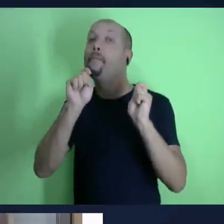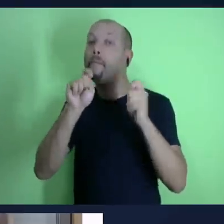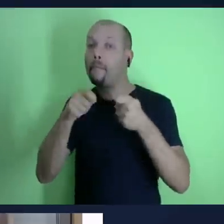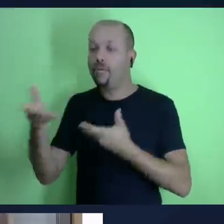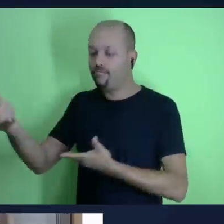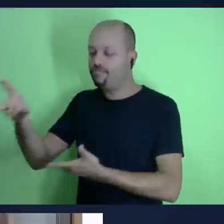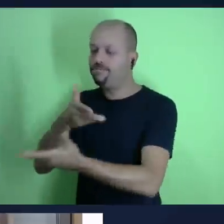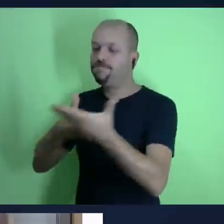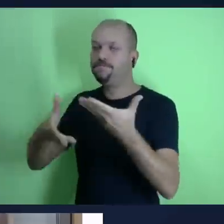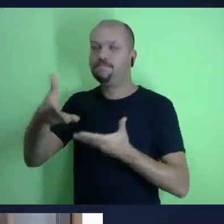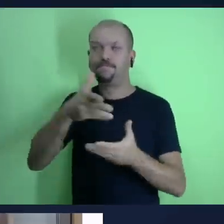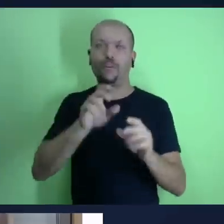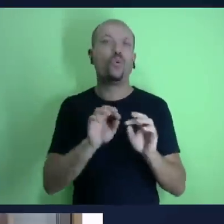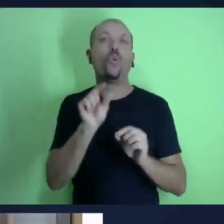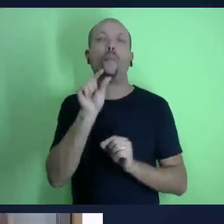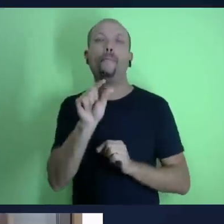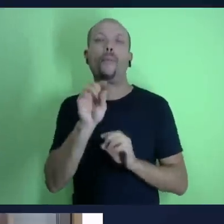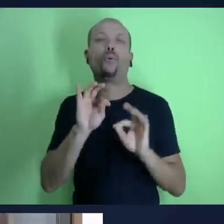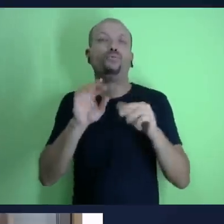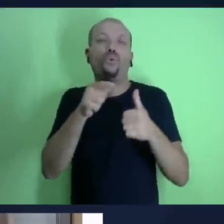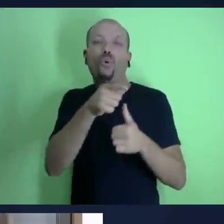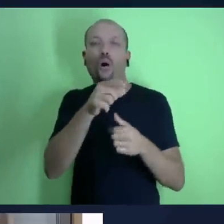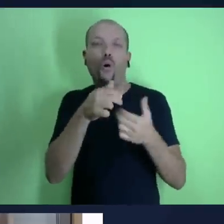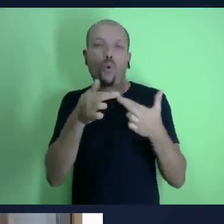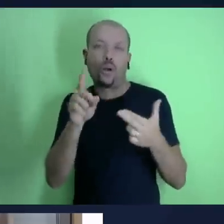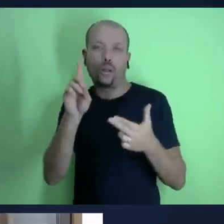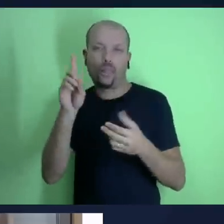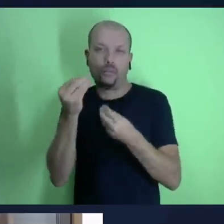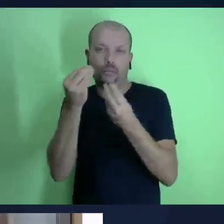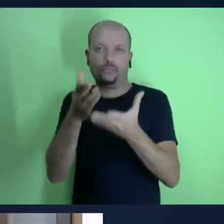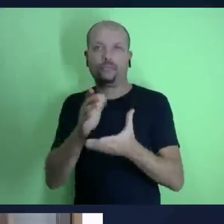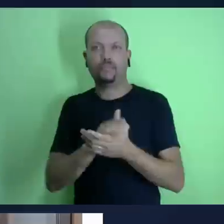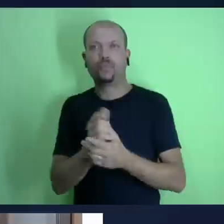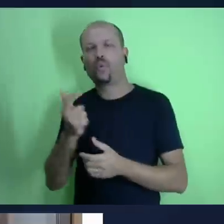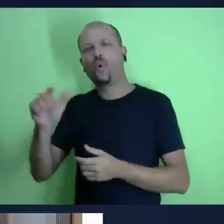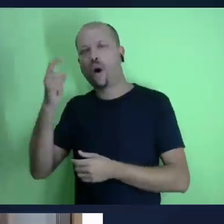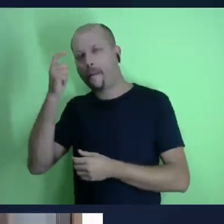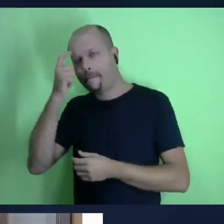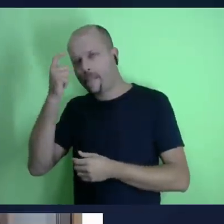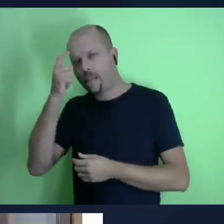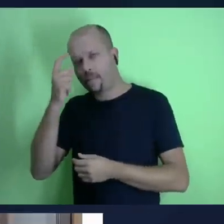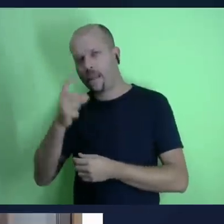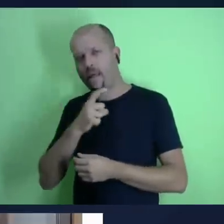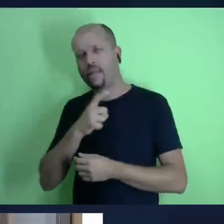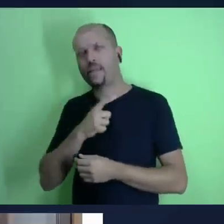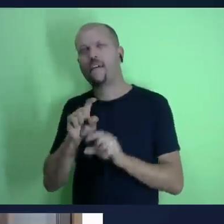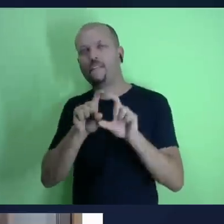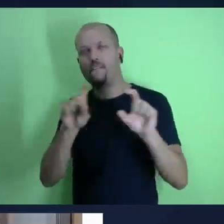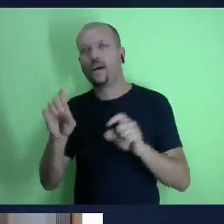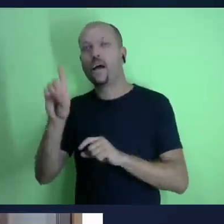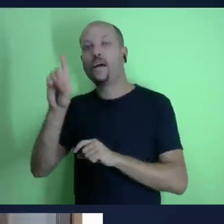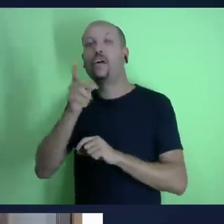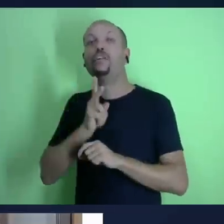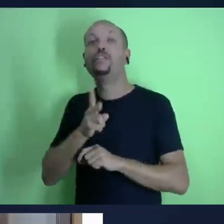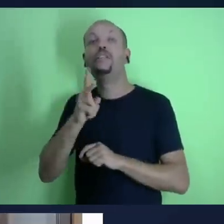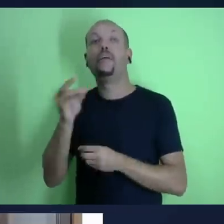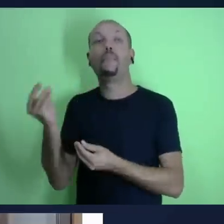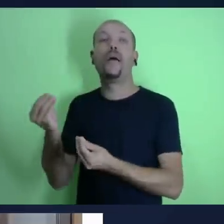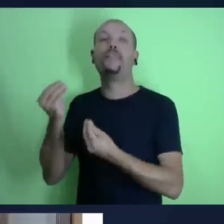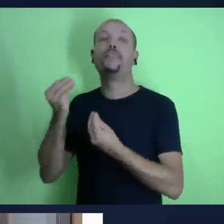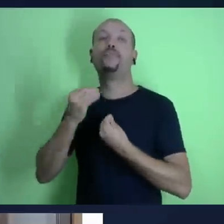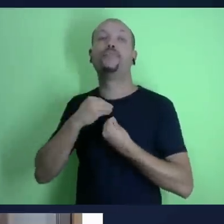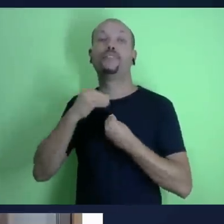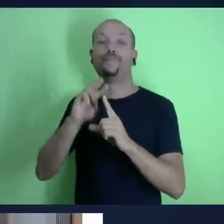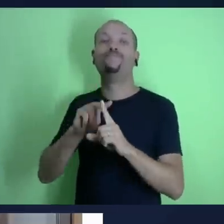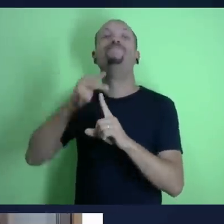deus nos dá de sobra para que a gente possa usar não é isso que nos sobra para a gente